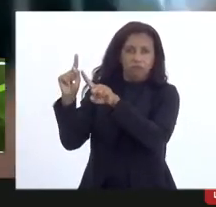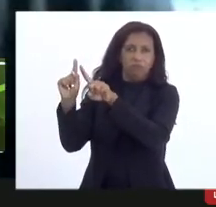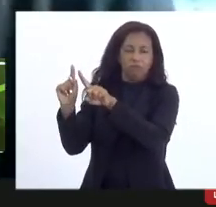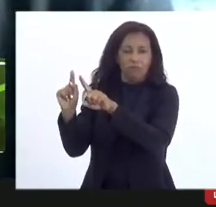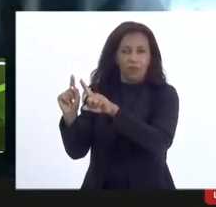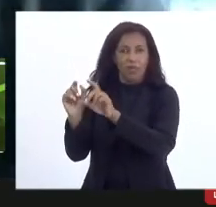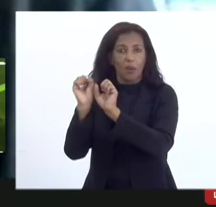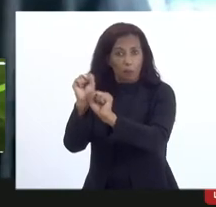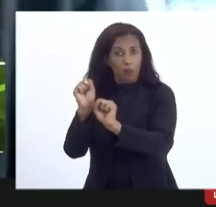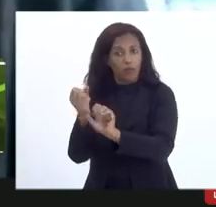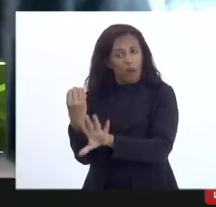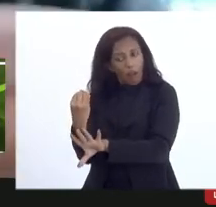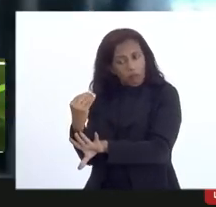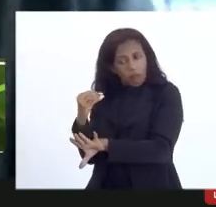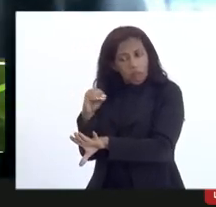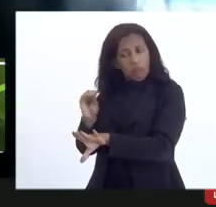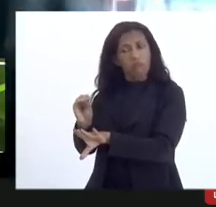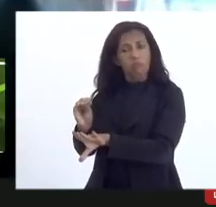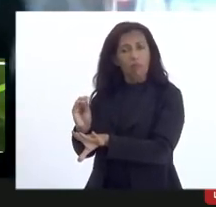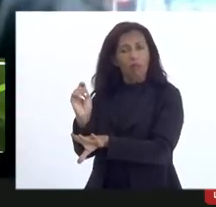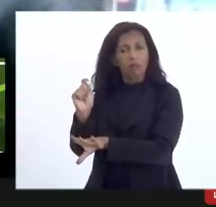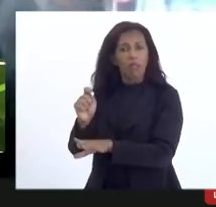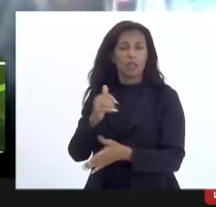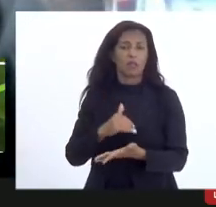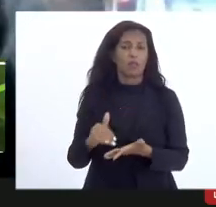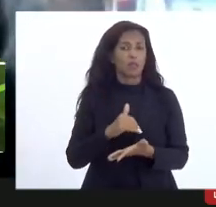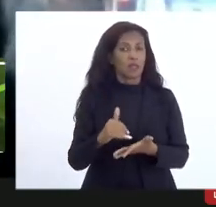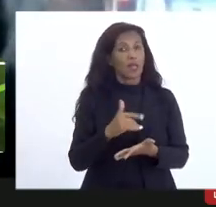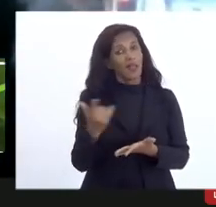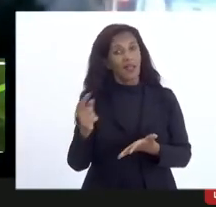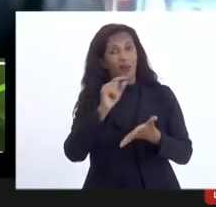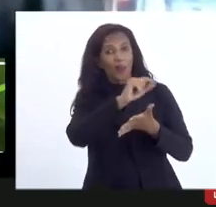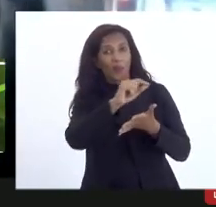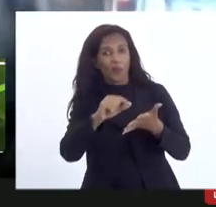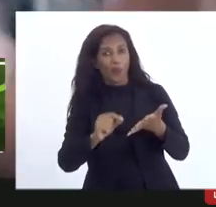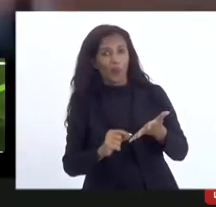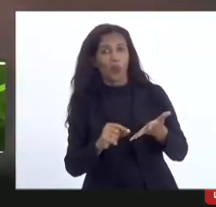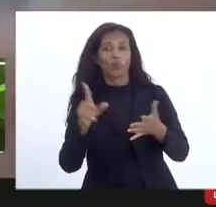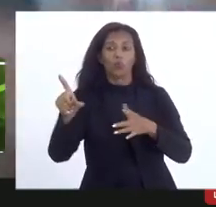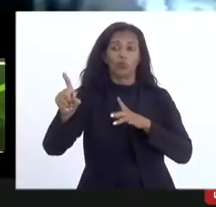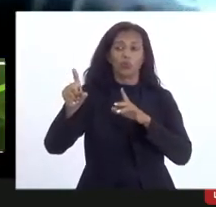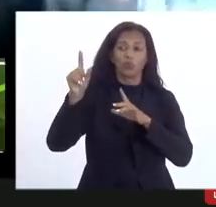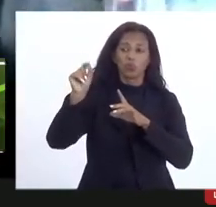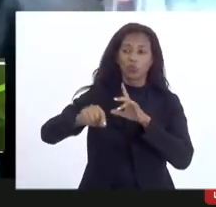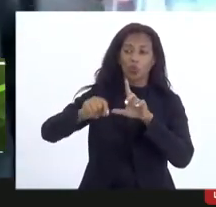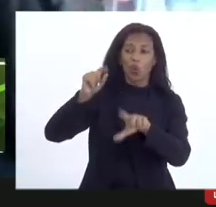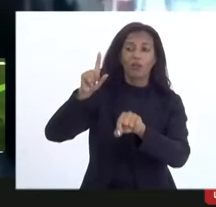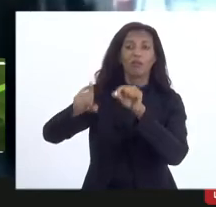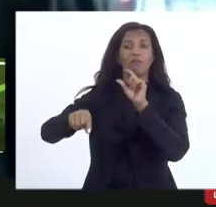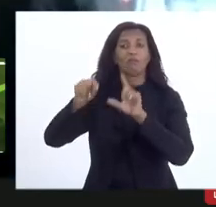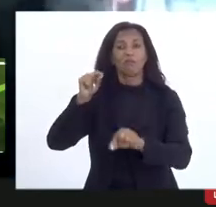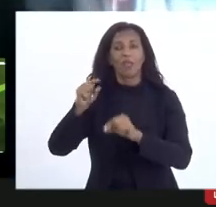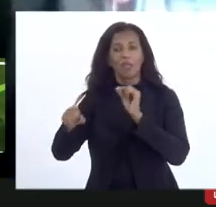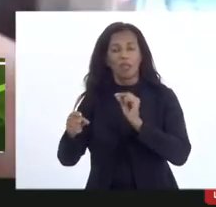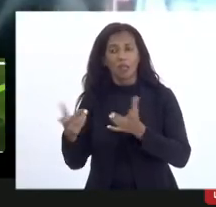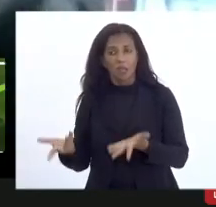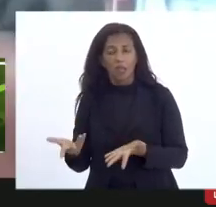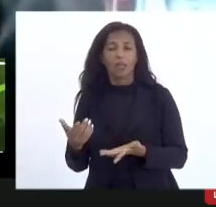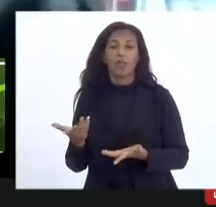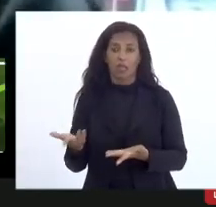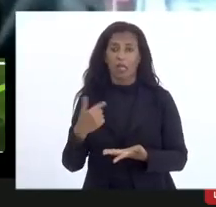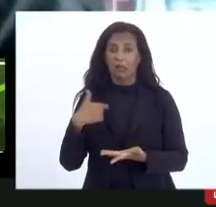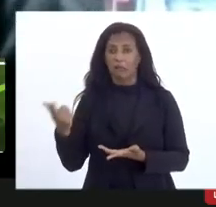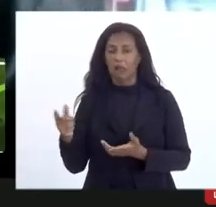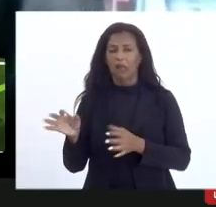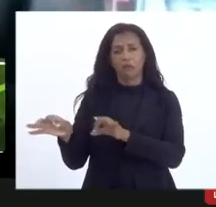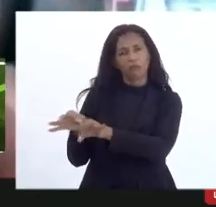posso dizer que caberá a secretaria estabelecer um critério inclusive no sorteio para em cima das produções maiores dessa